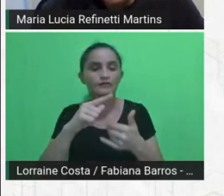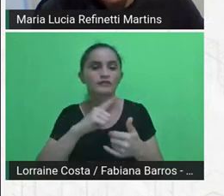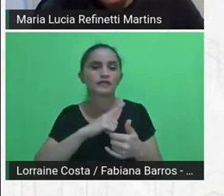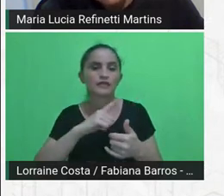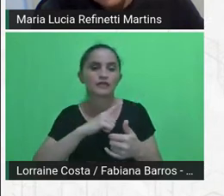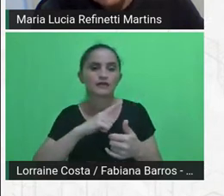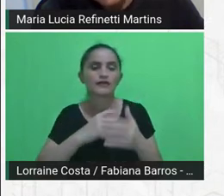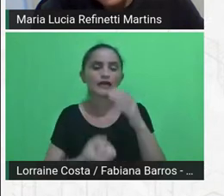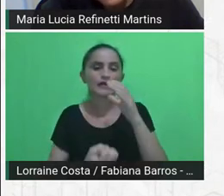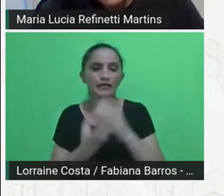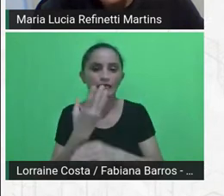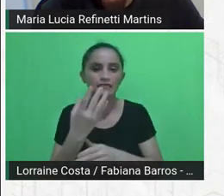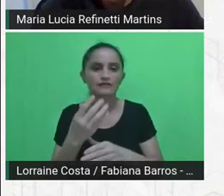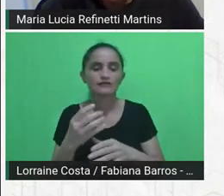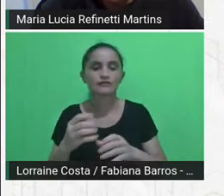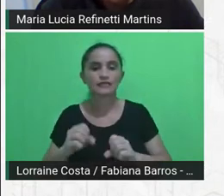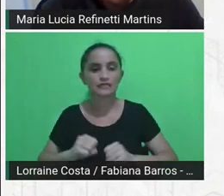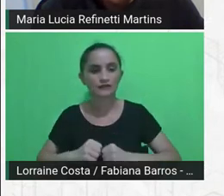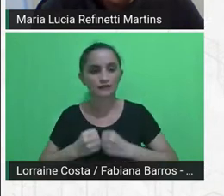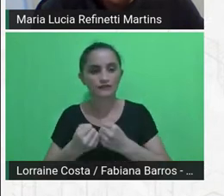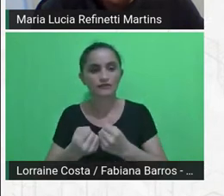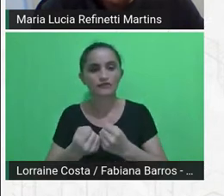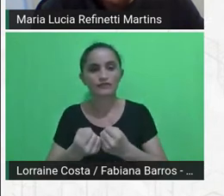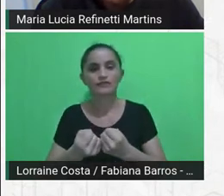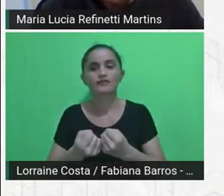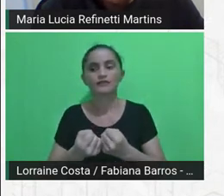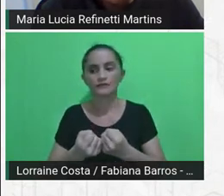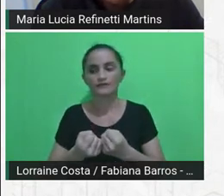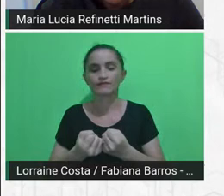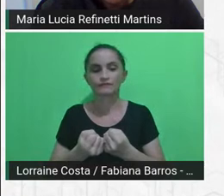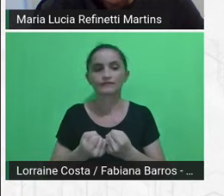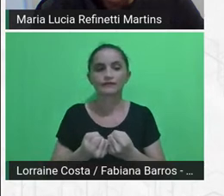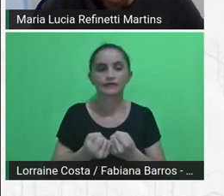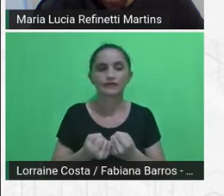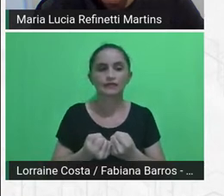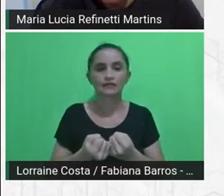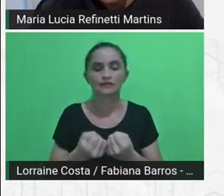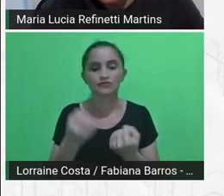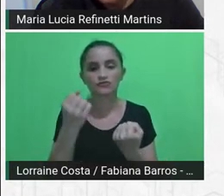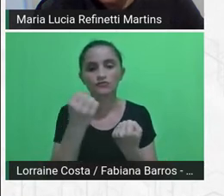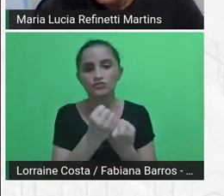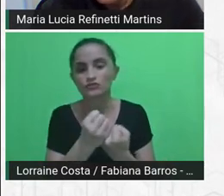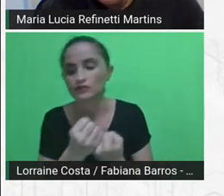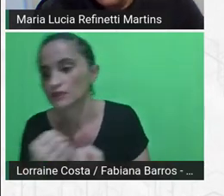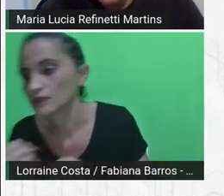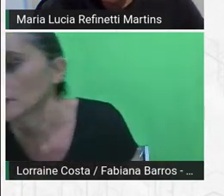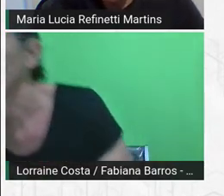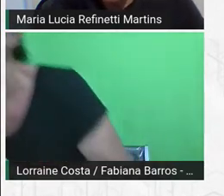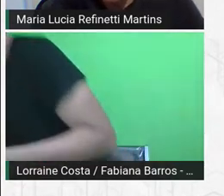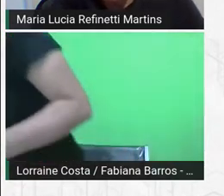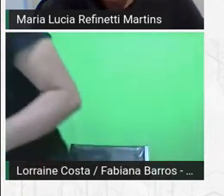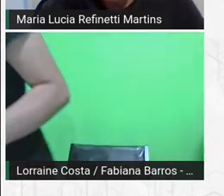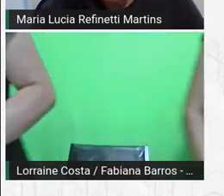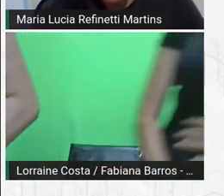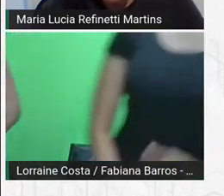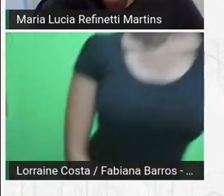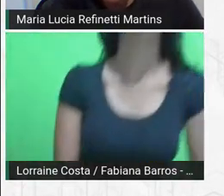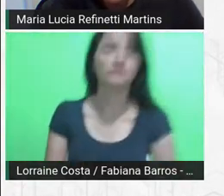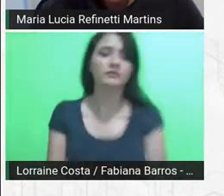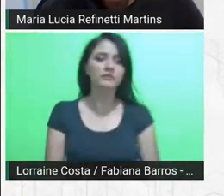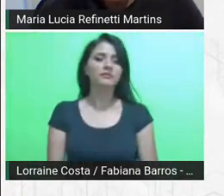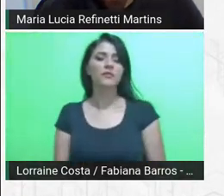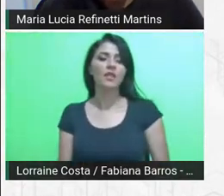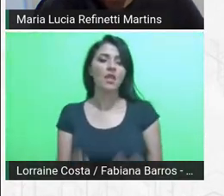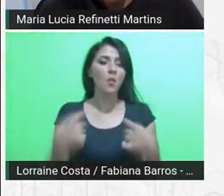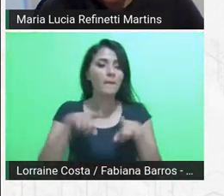criação das defensorias, que tem sido de uma parceria ímpar para todos esse